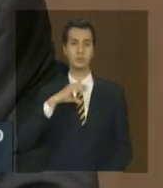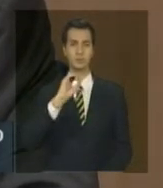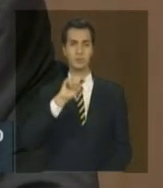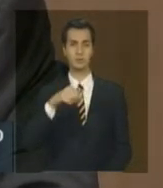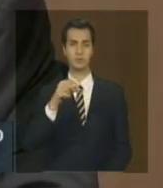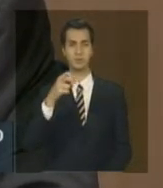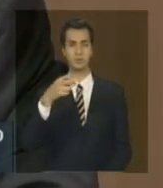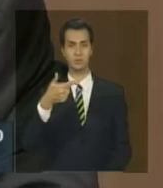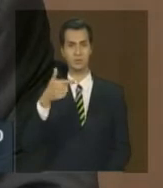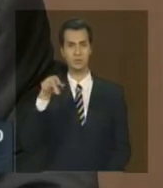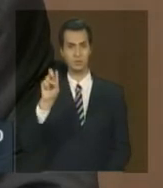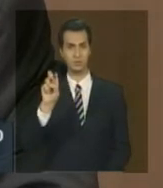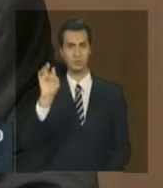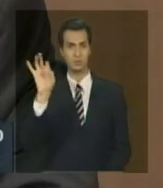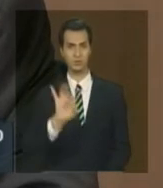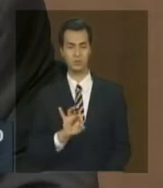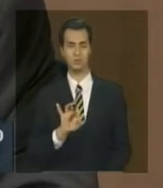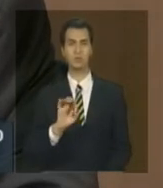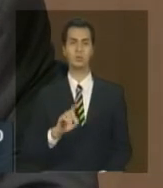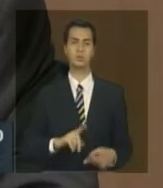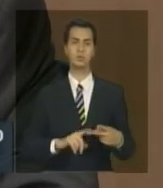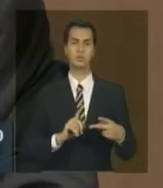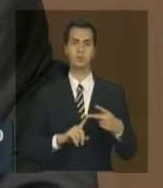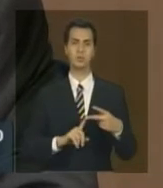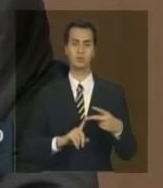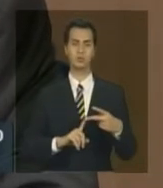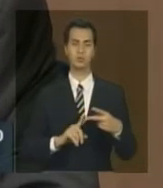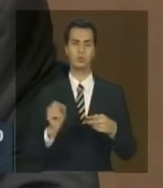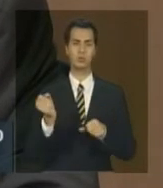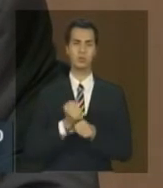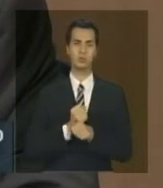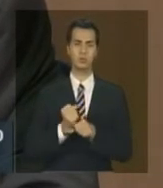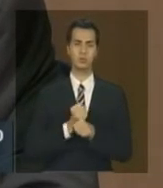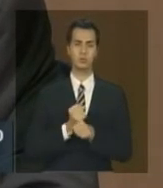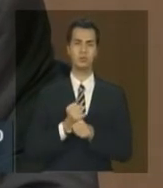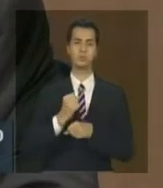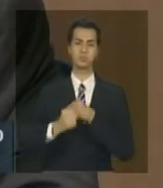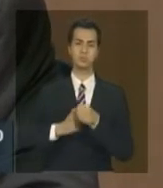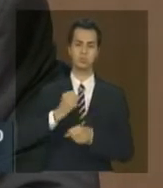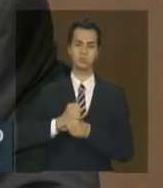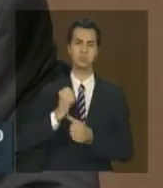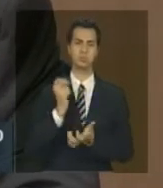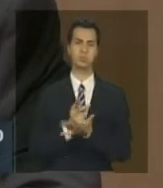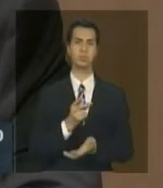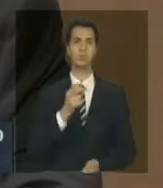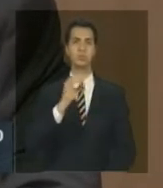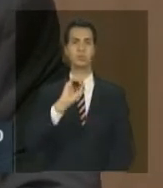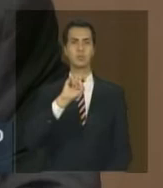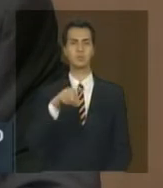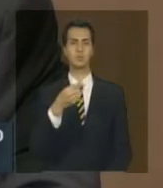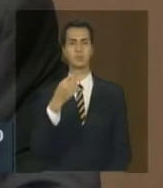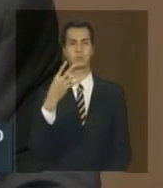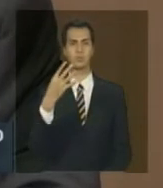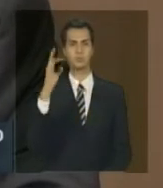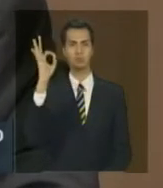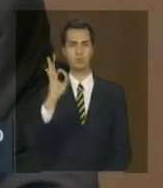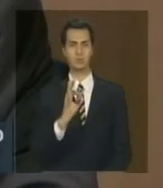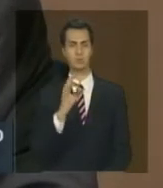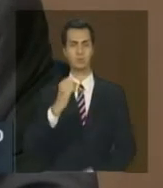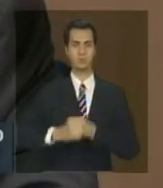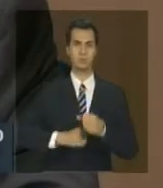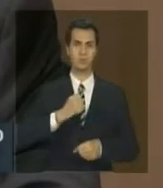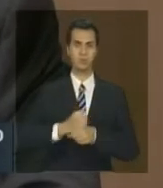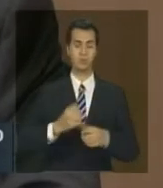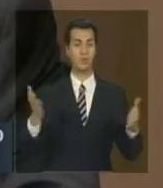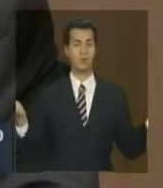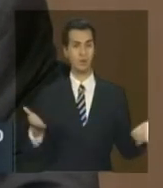período em forma anualizada foi uma taxa de 0,04% ao ano e a taxa